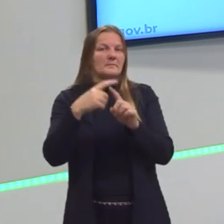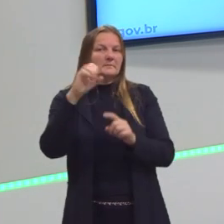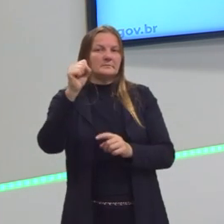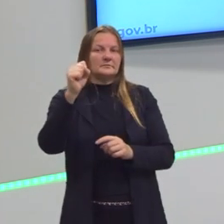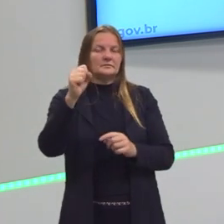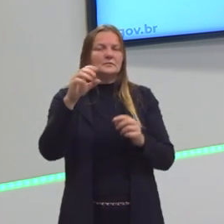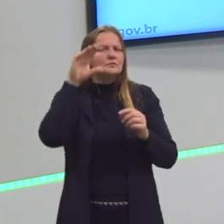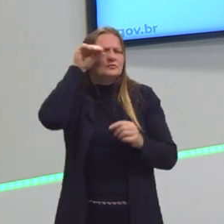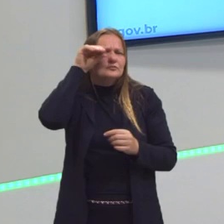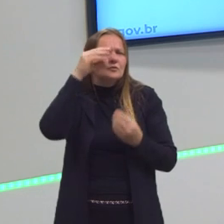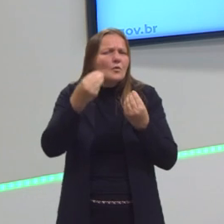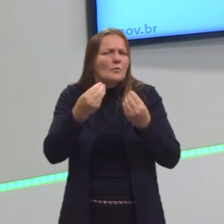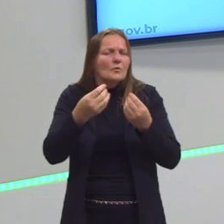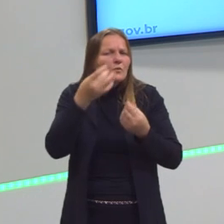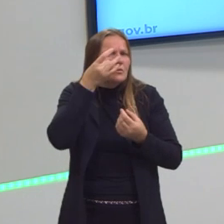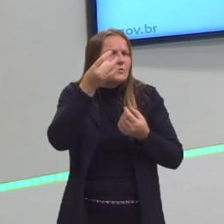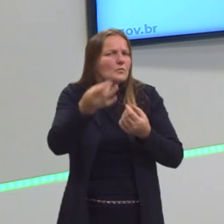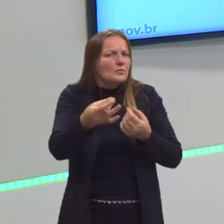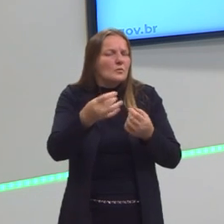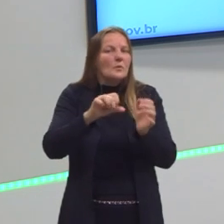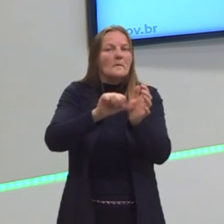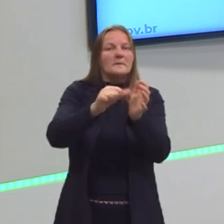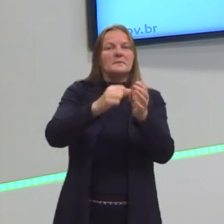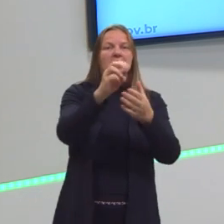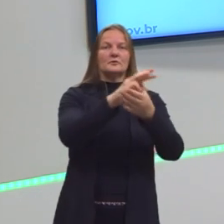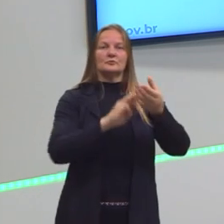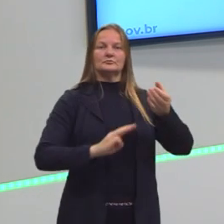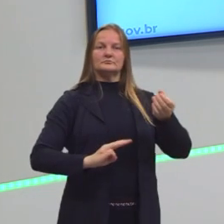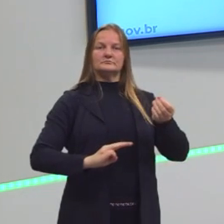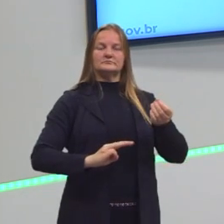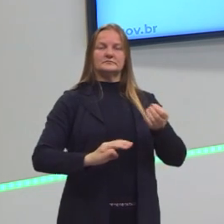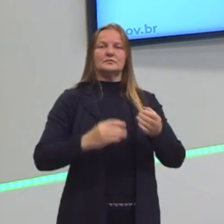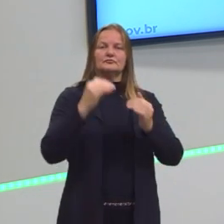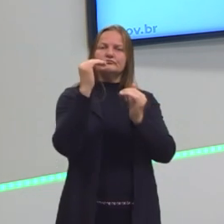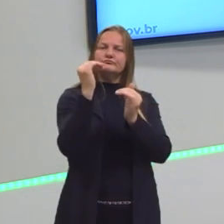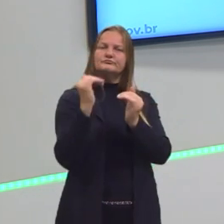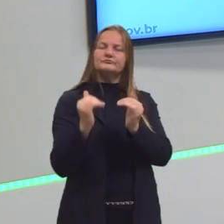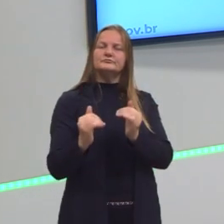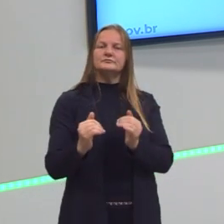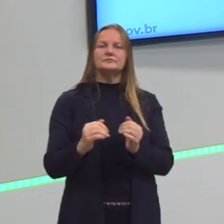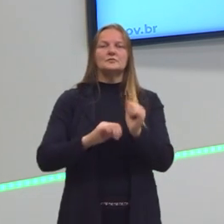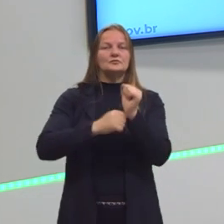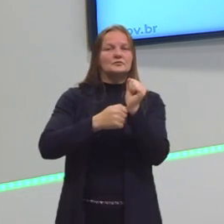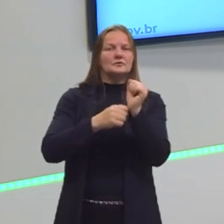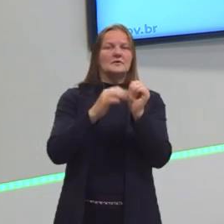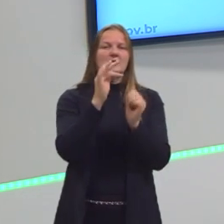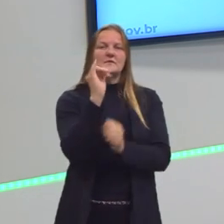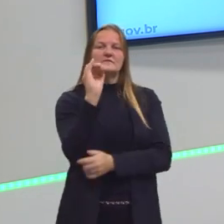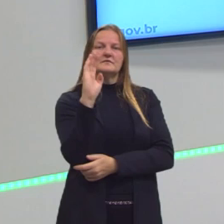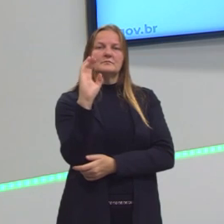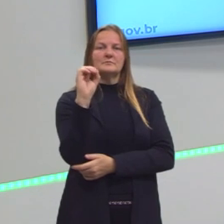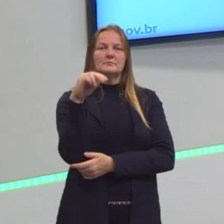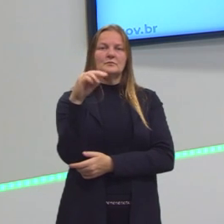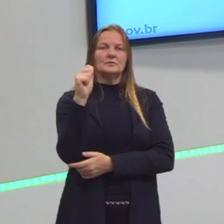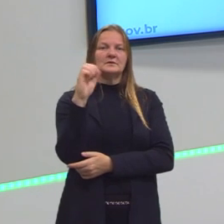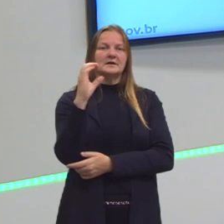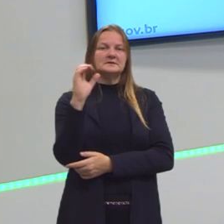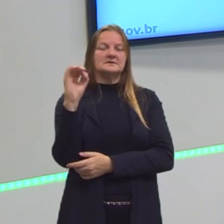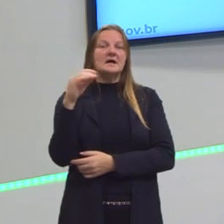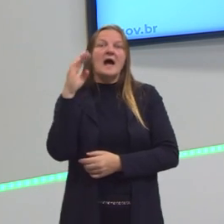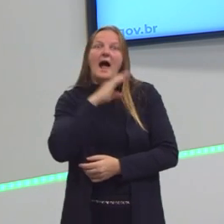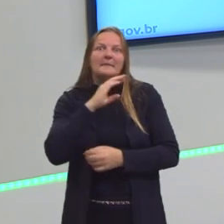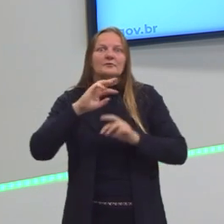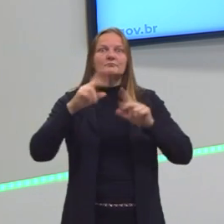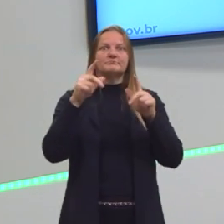observem que o primeiro método, conhecendo a sequência de Fibonacci, ele é um método mais rápido e